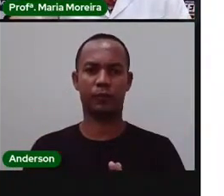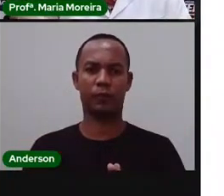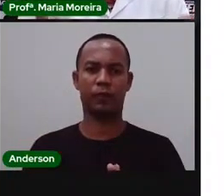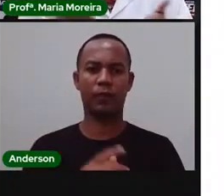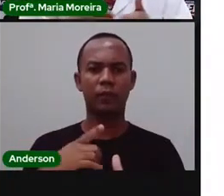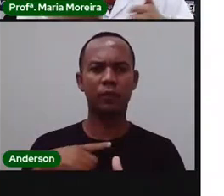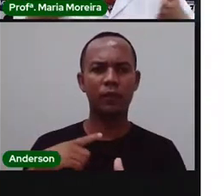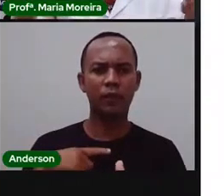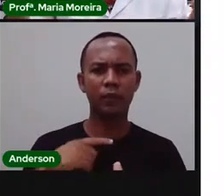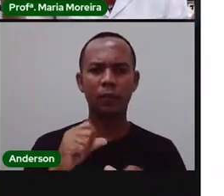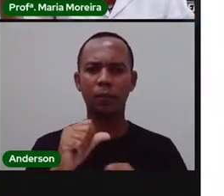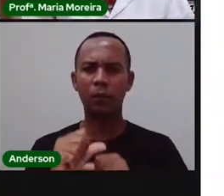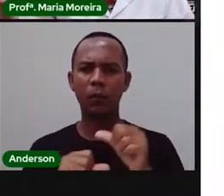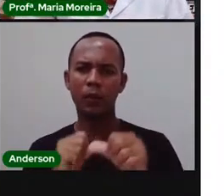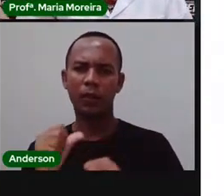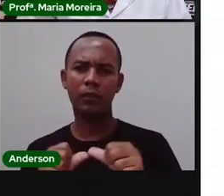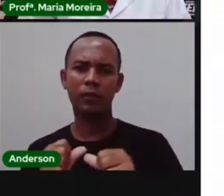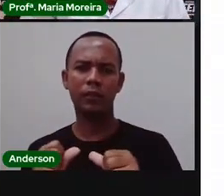trazem o quê?